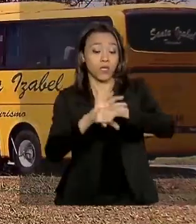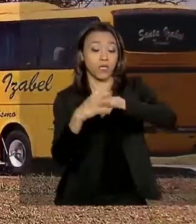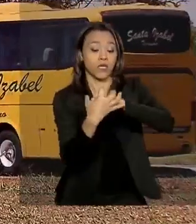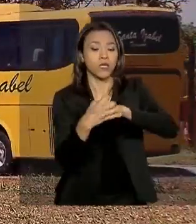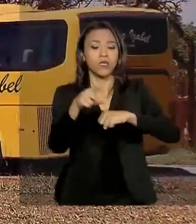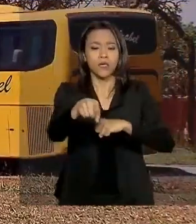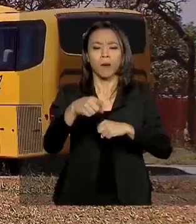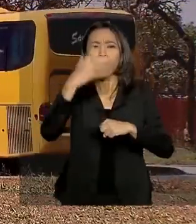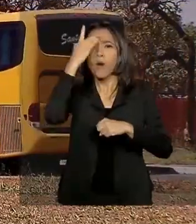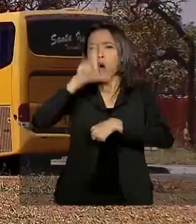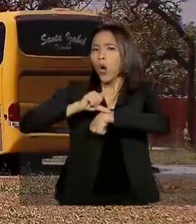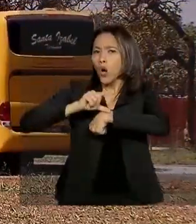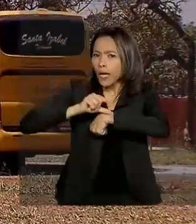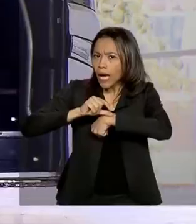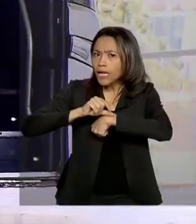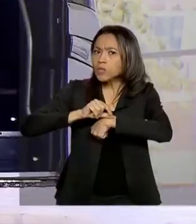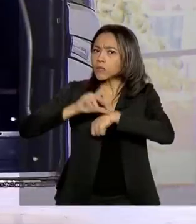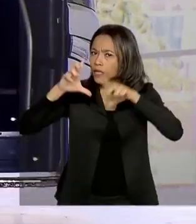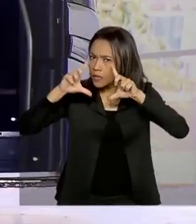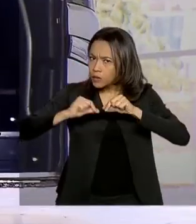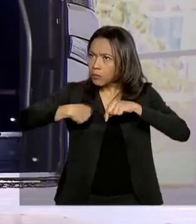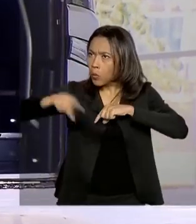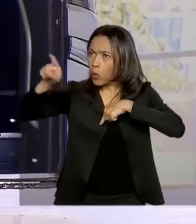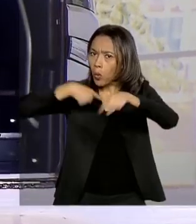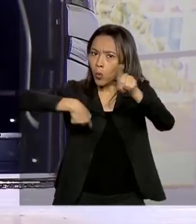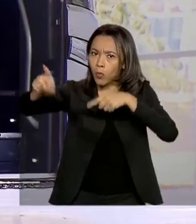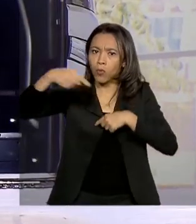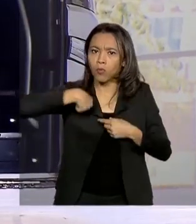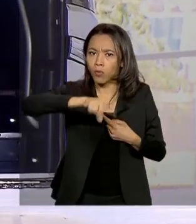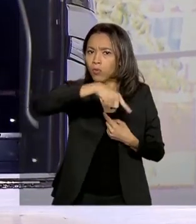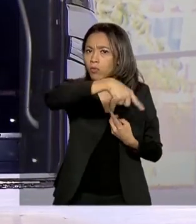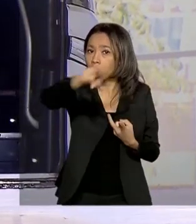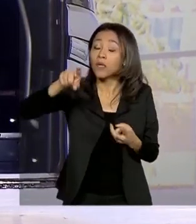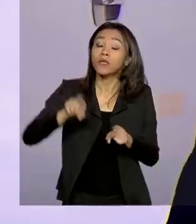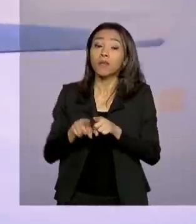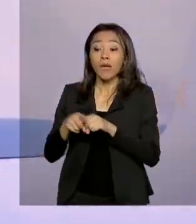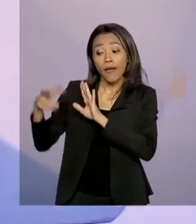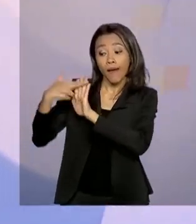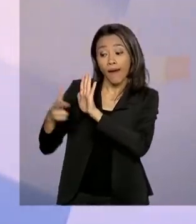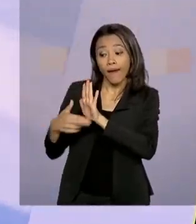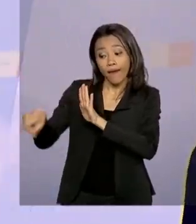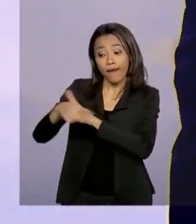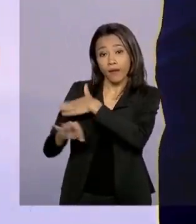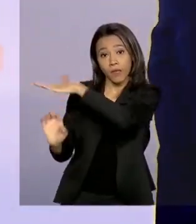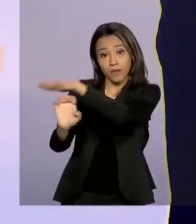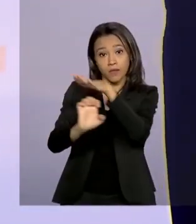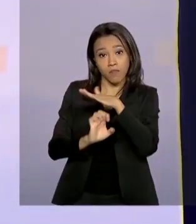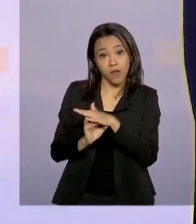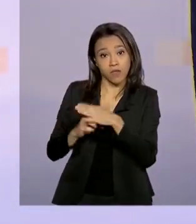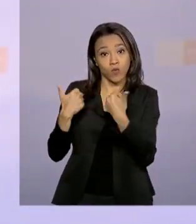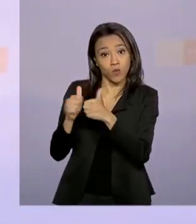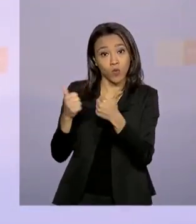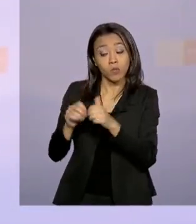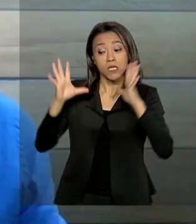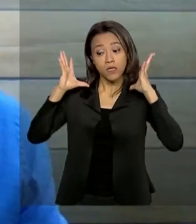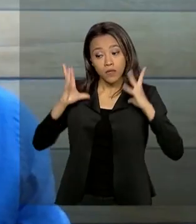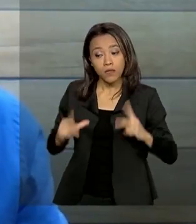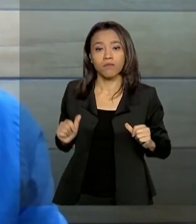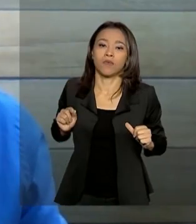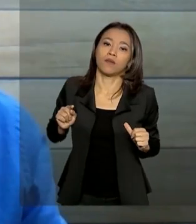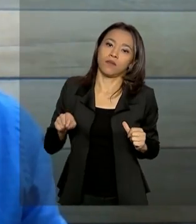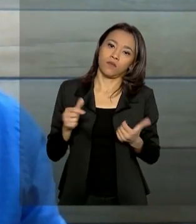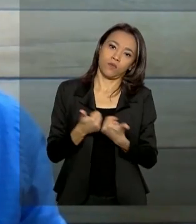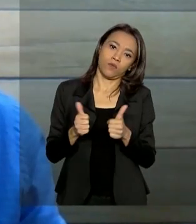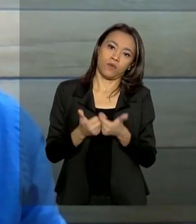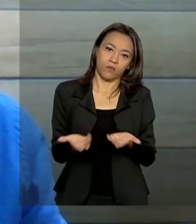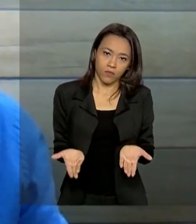reduziu a frequência de horários das viagens e estabeleceu para as empresas de transporte maior rigor na higienização dos veículos. Com